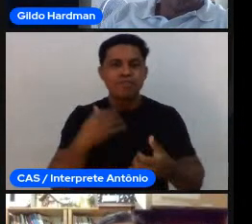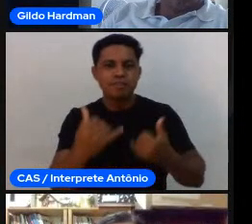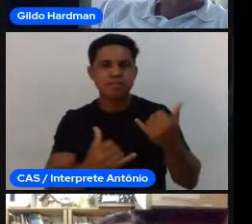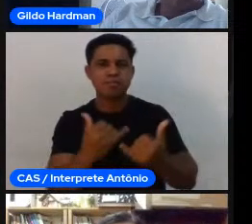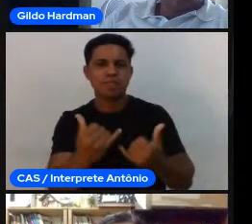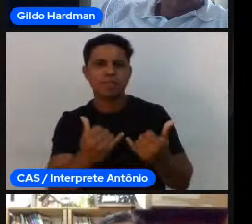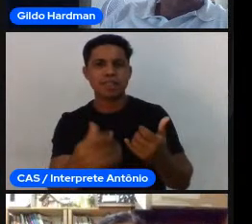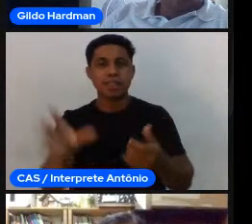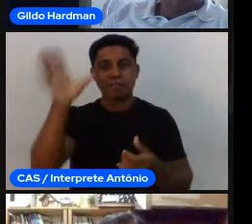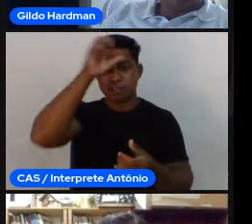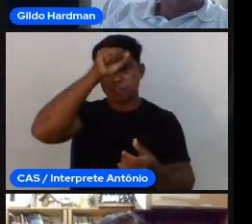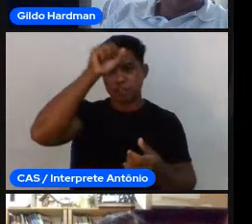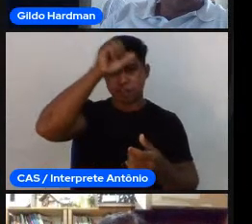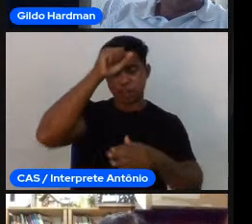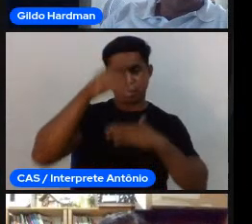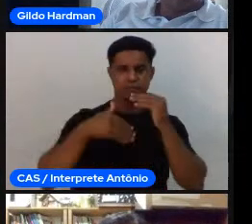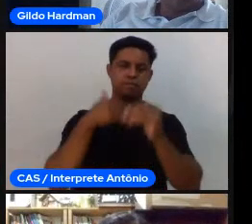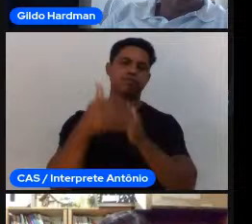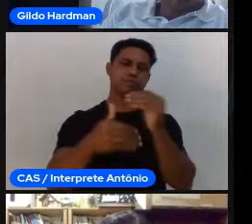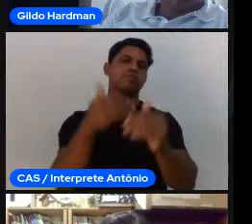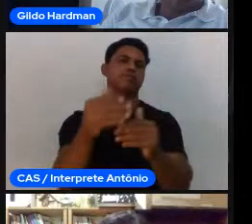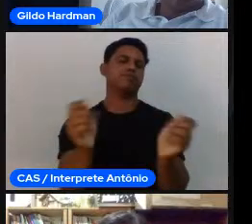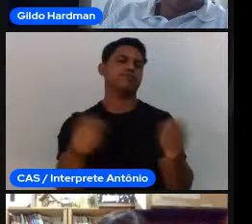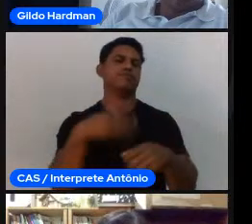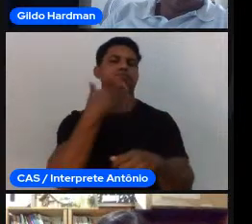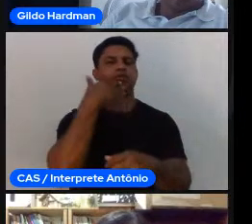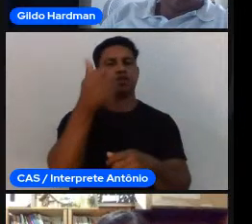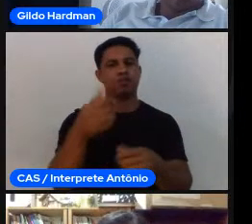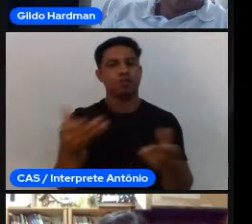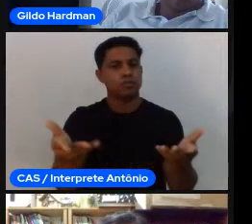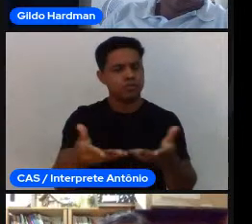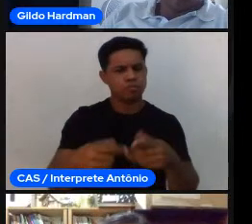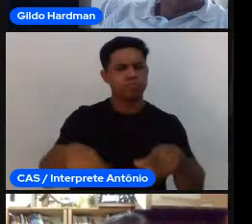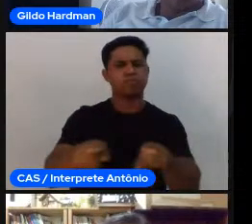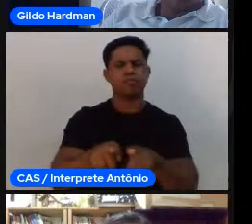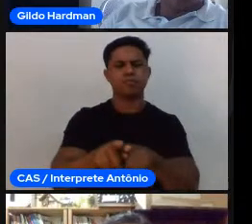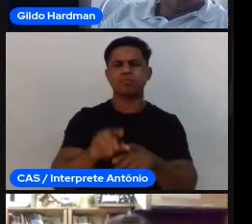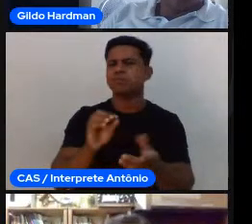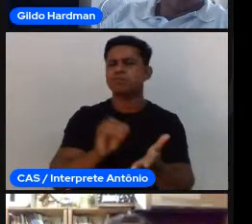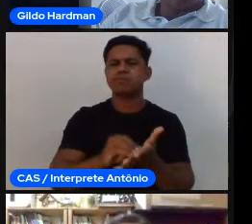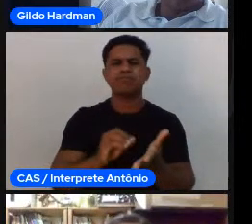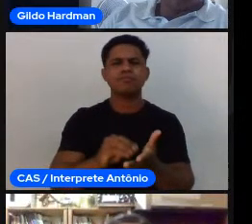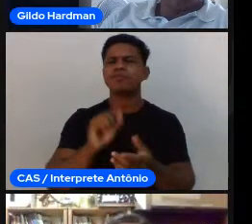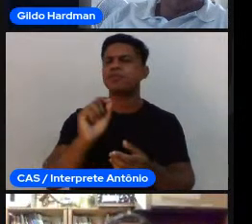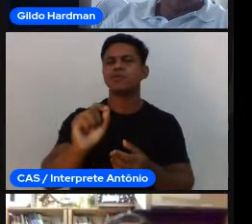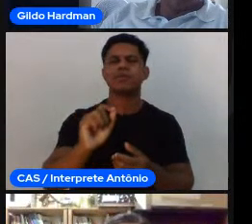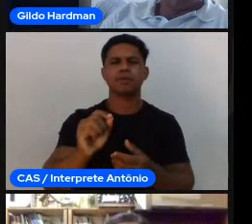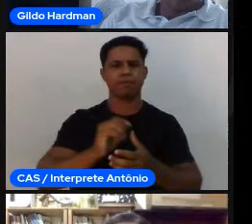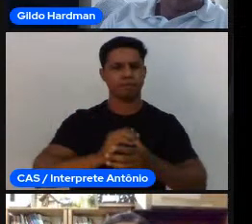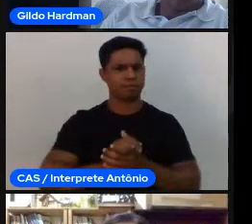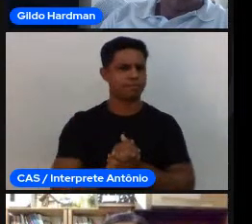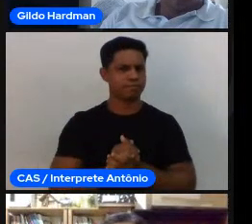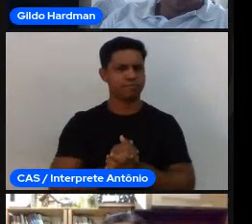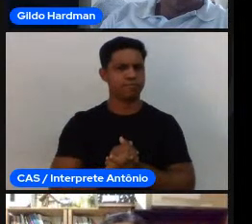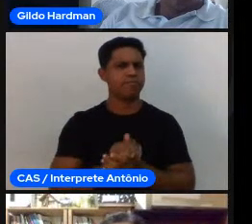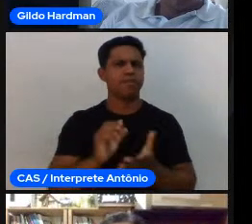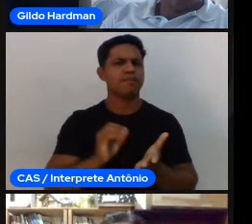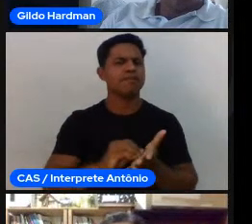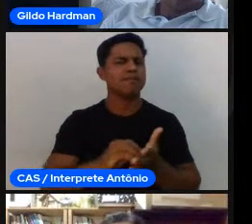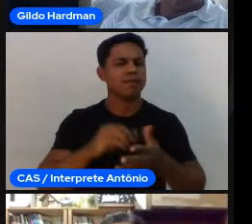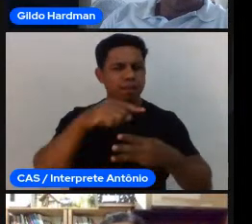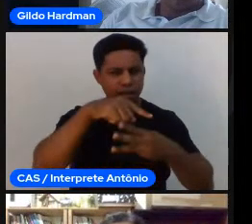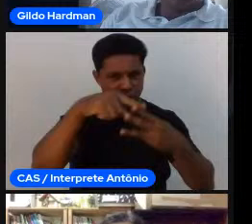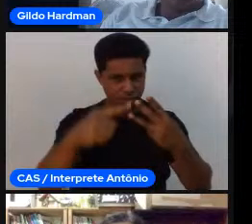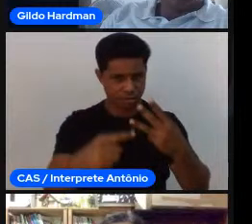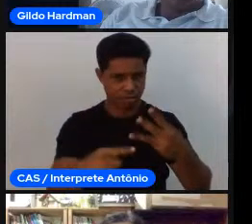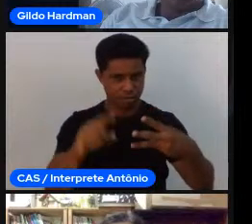lógica específica das modalidades, e ainda está faltando coisa aqui, pelo menos esses três elementos amplos a gente